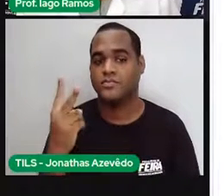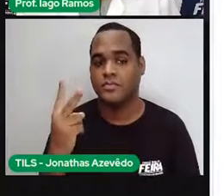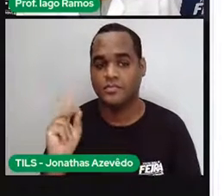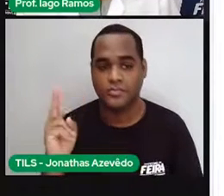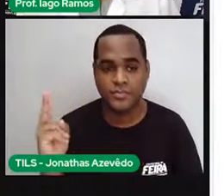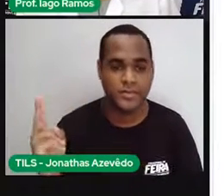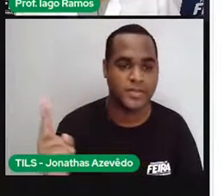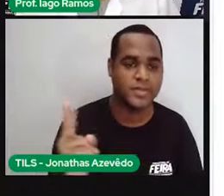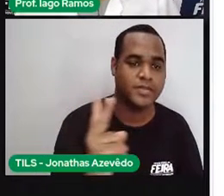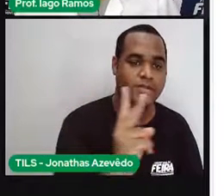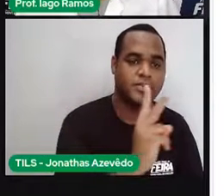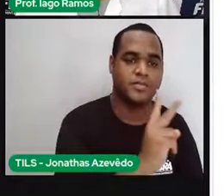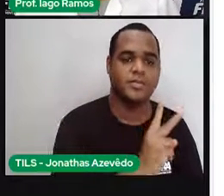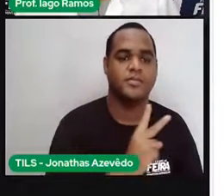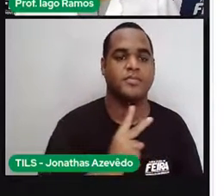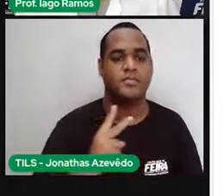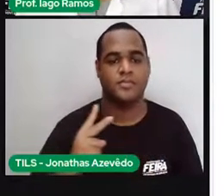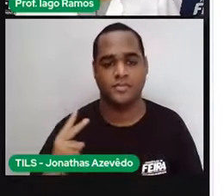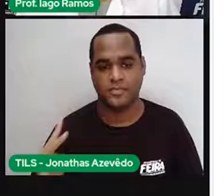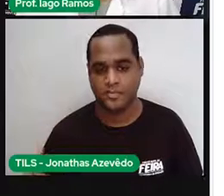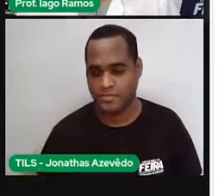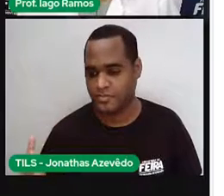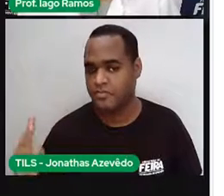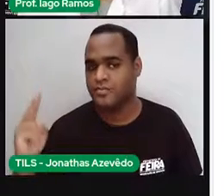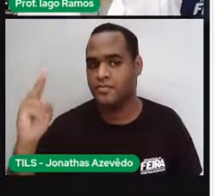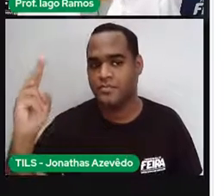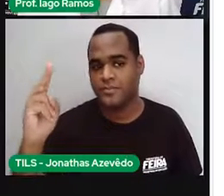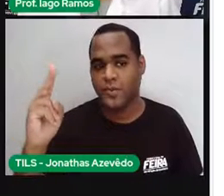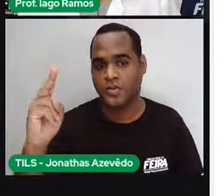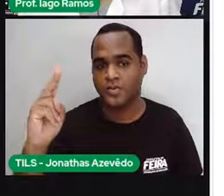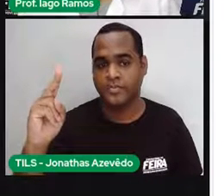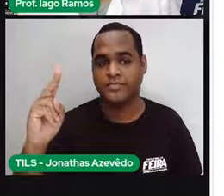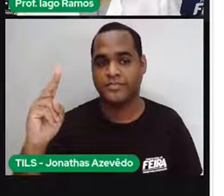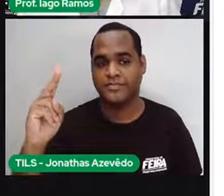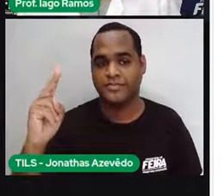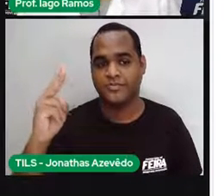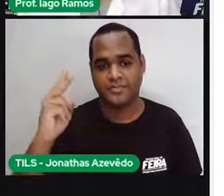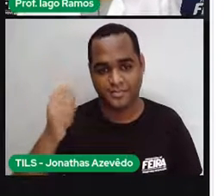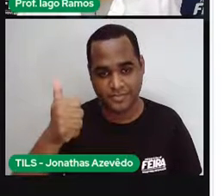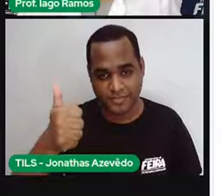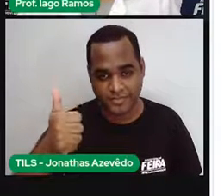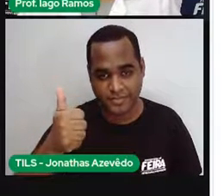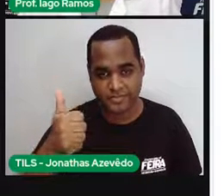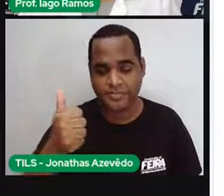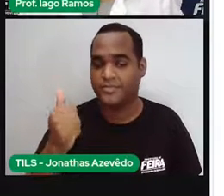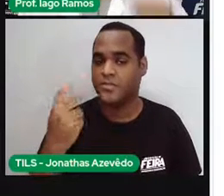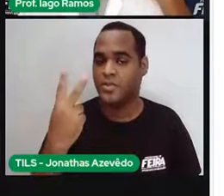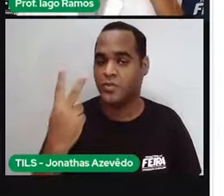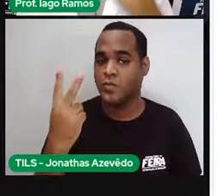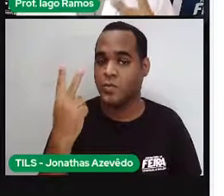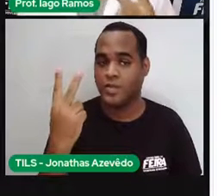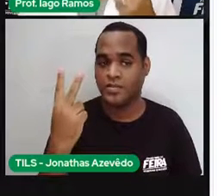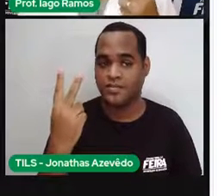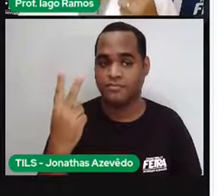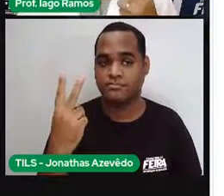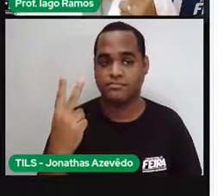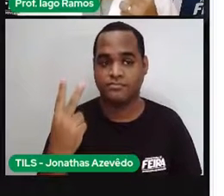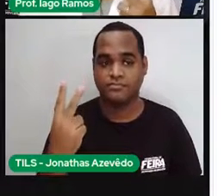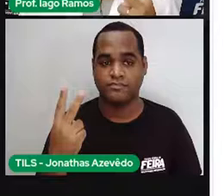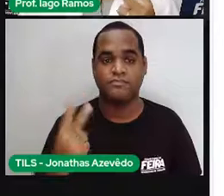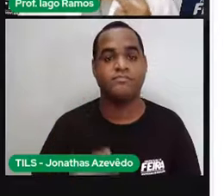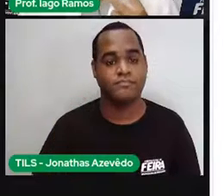o comprimento, vai largura, o comprimento, a largura de novo, duas